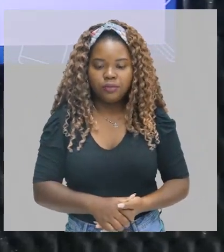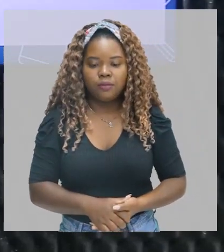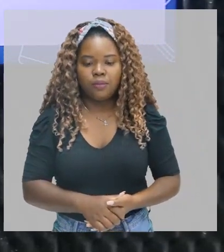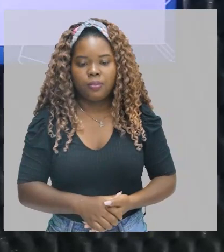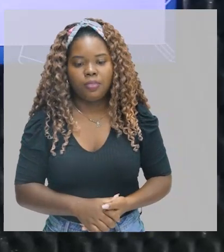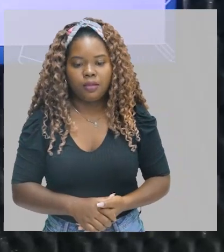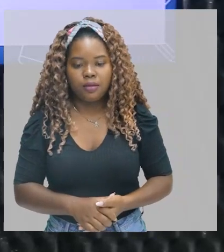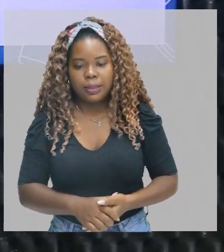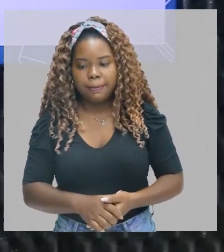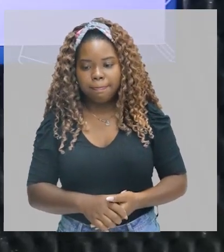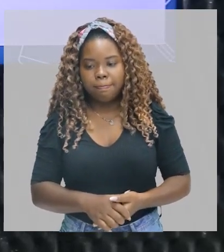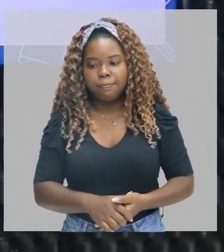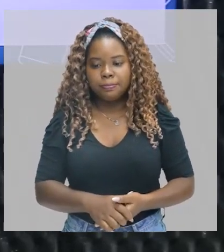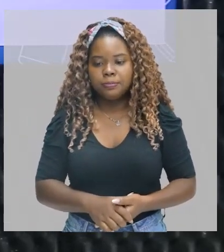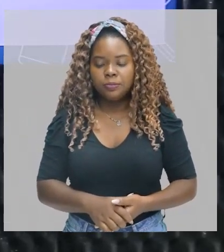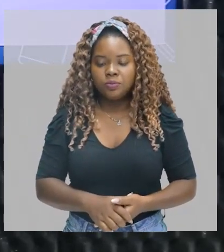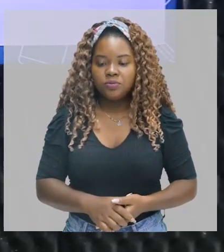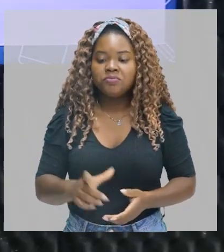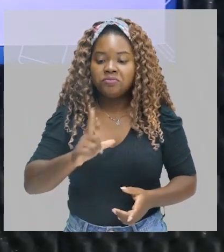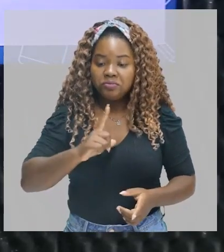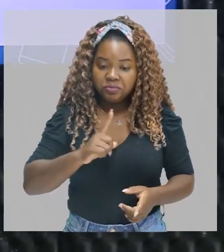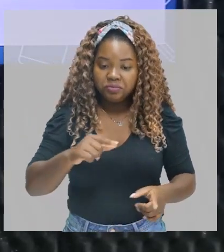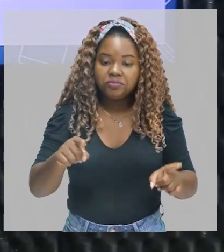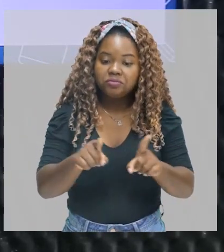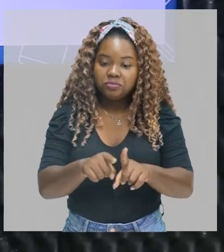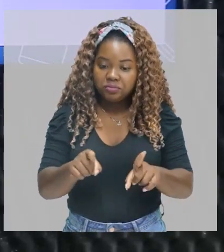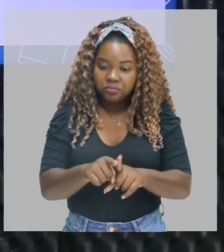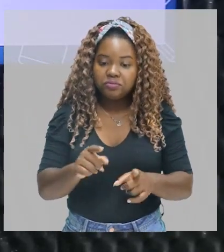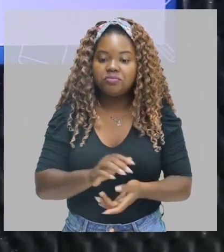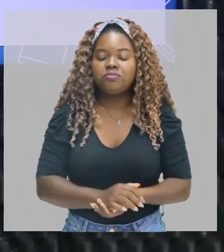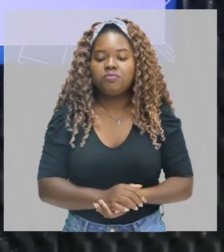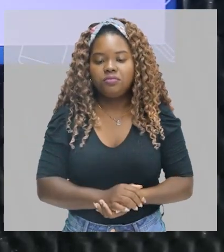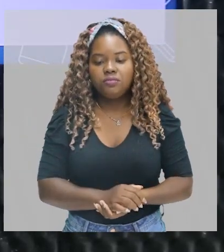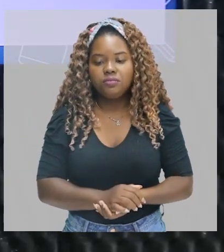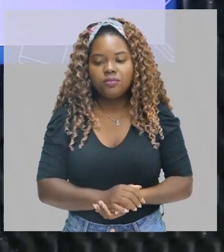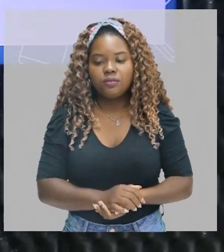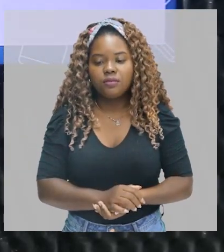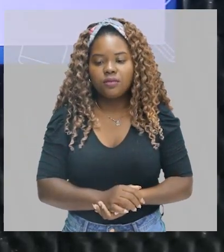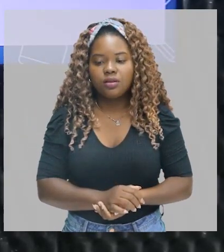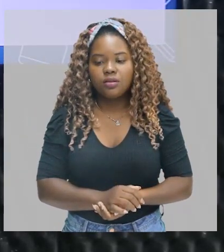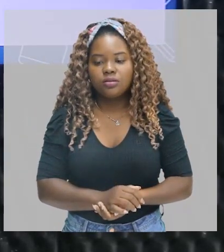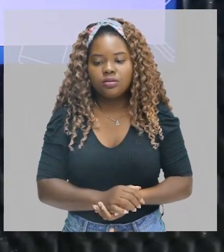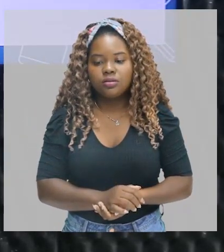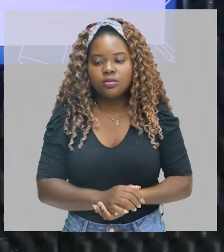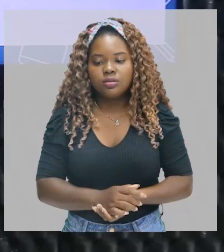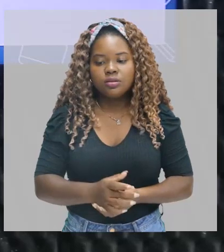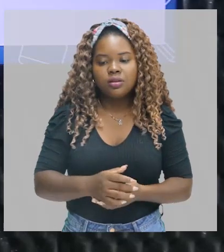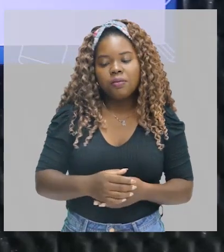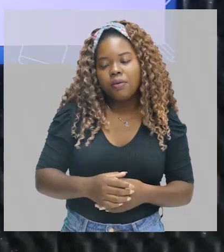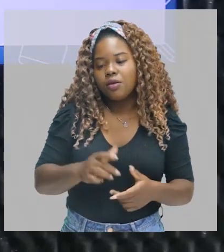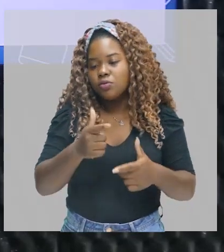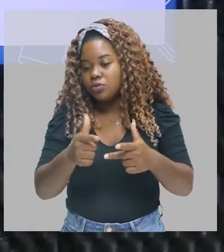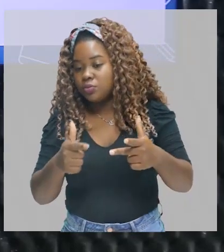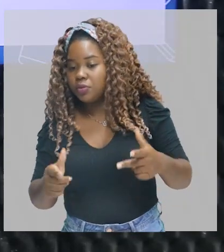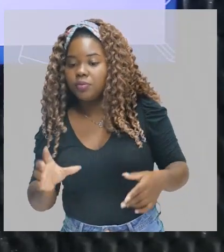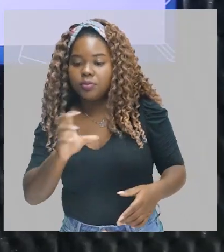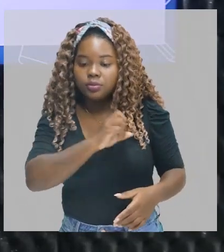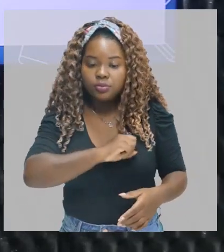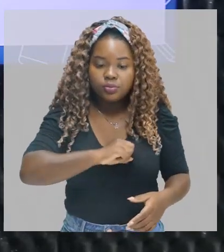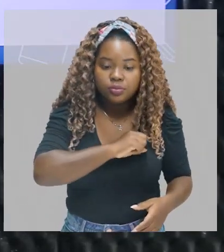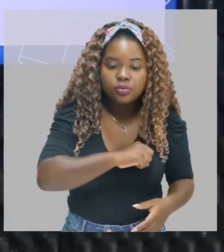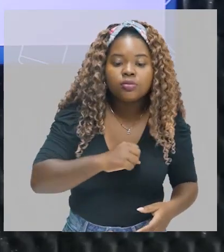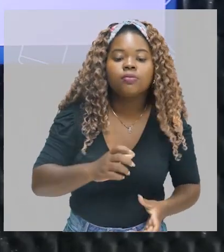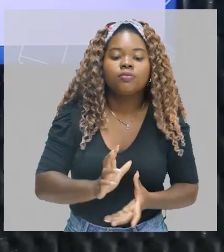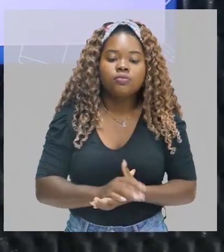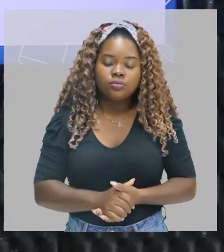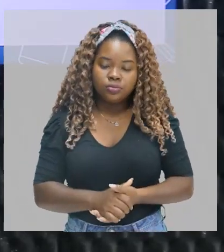perene do amante rejeitado. Tem também o caos aí no amor. O